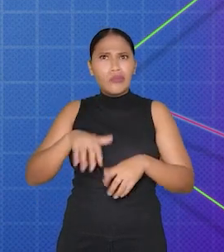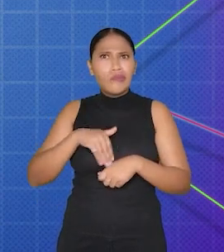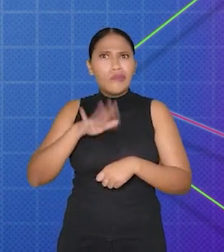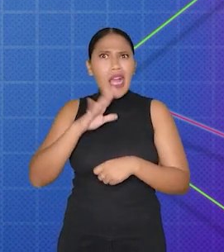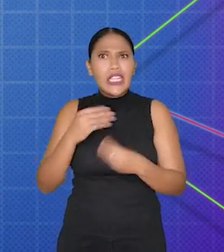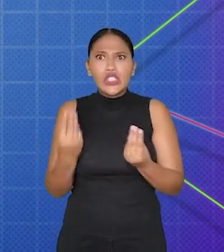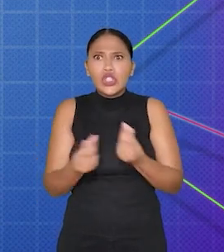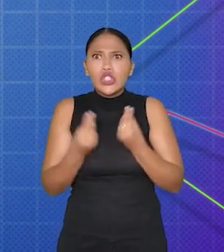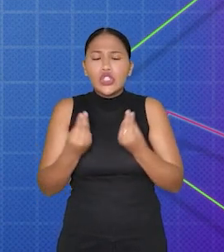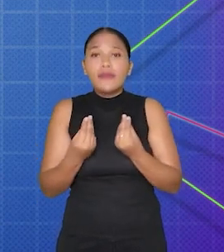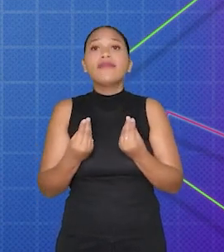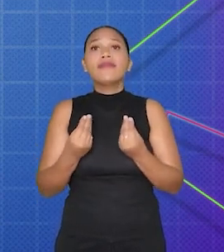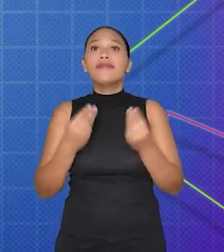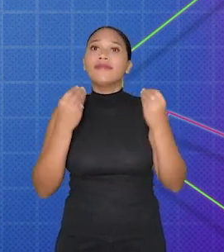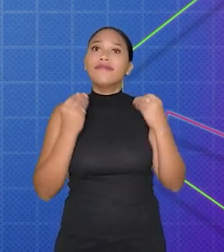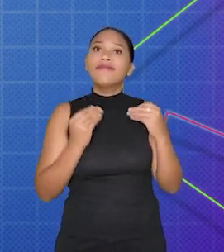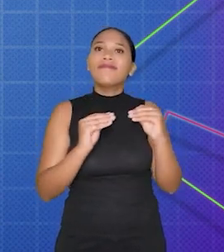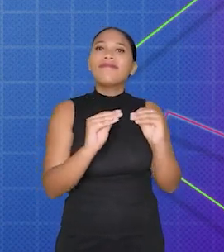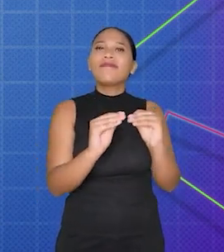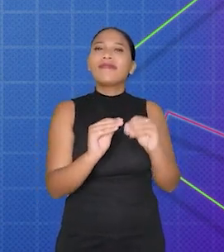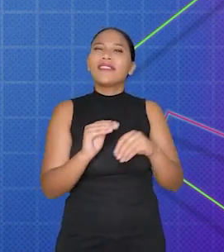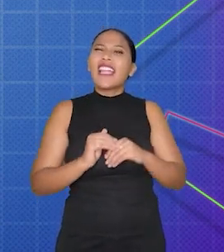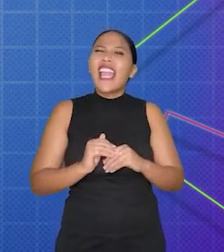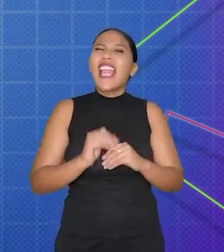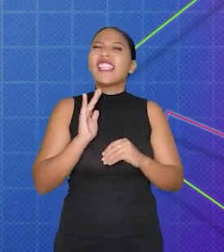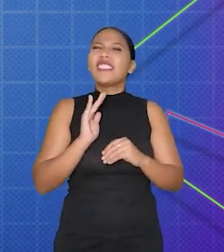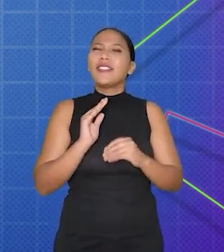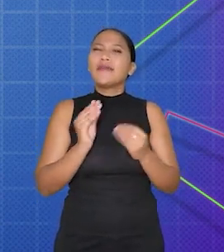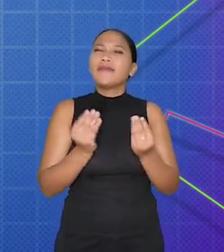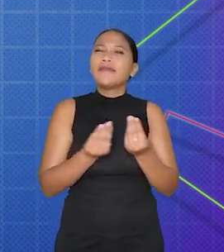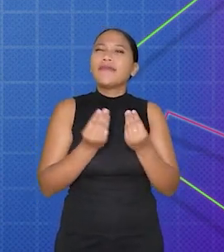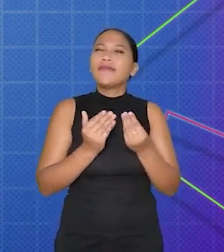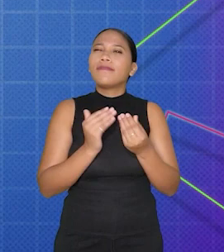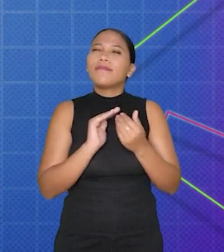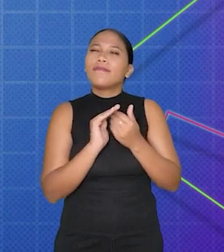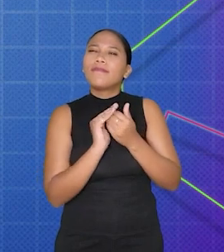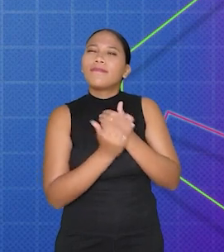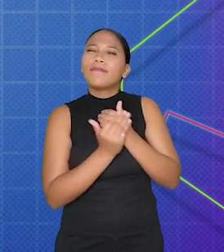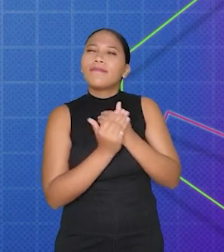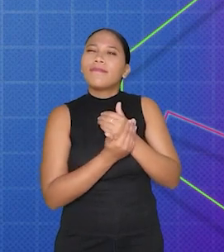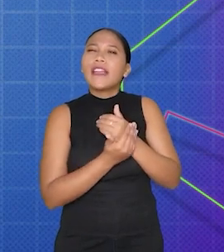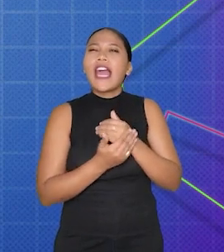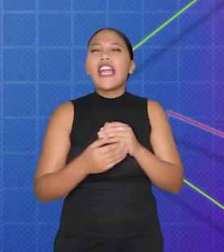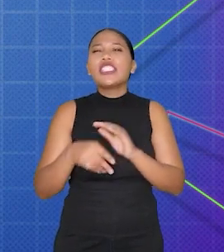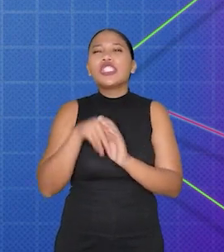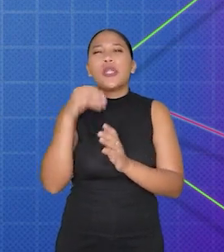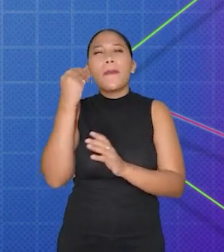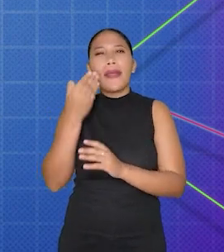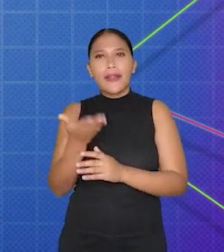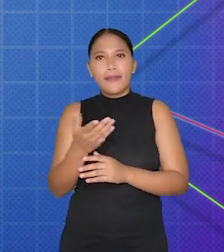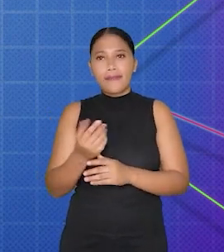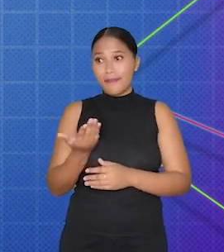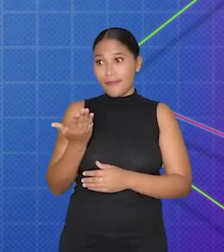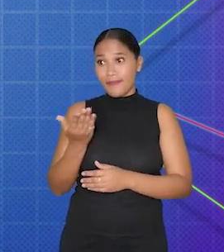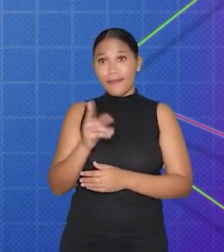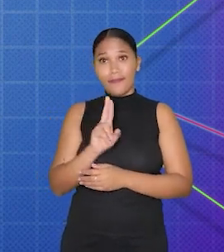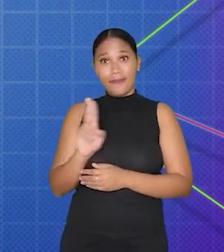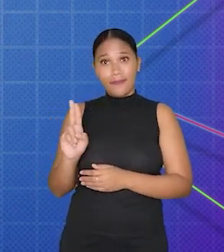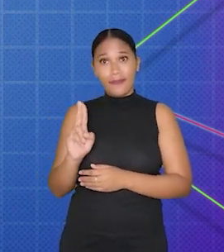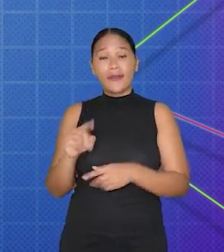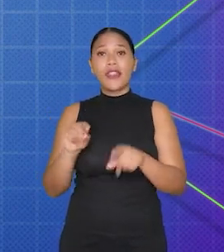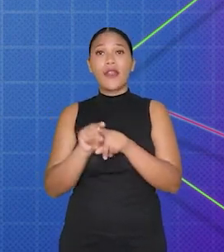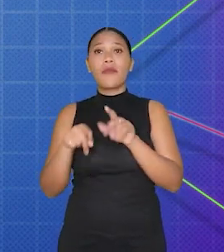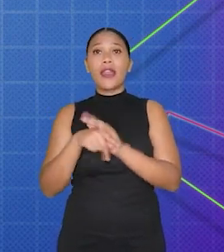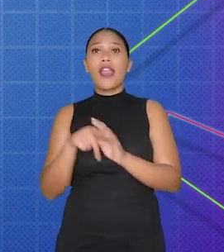complexas e suaves em seus jogos, adicionando uma camada extra de polimento à experiência do usuário. Platformer